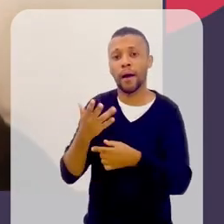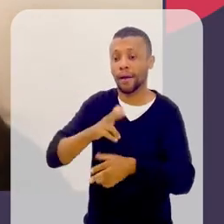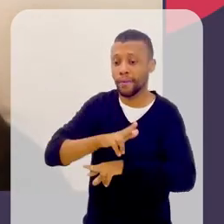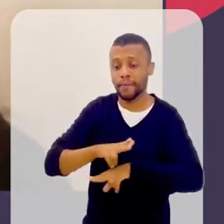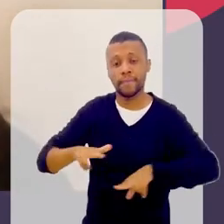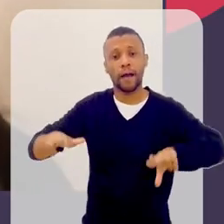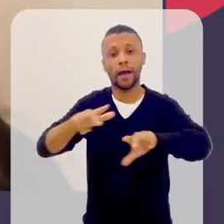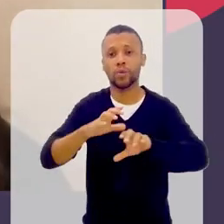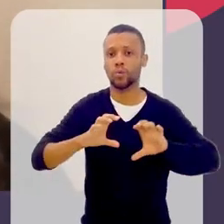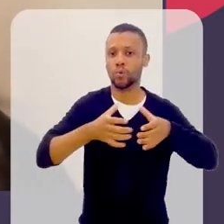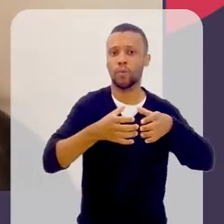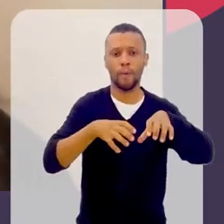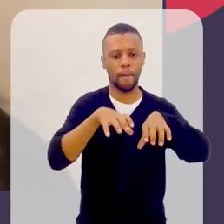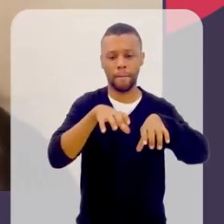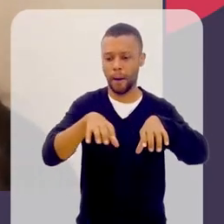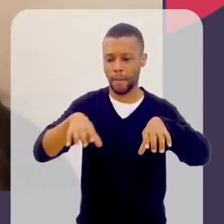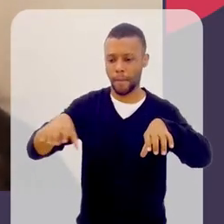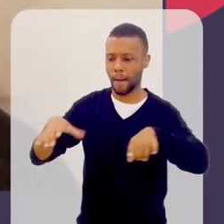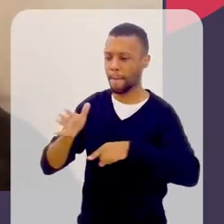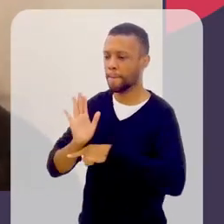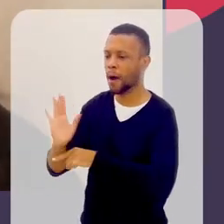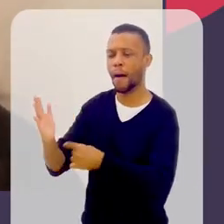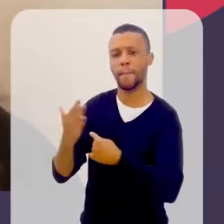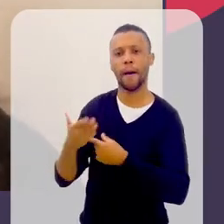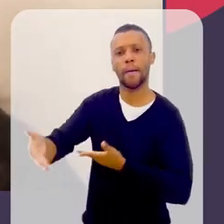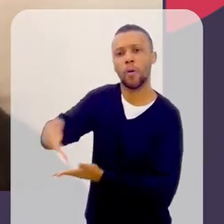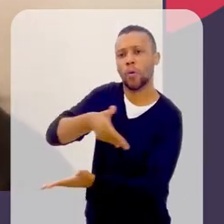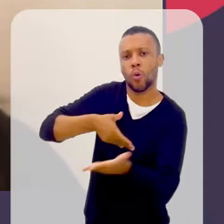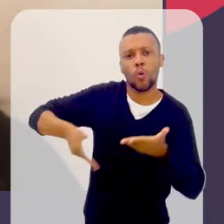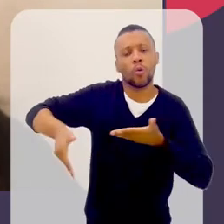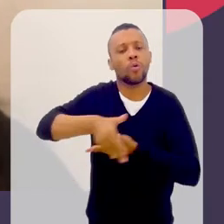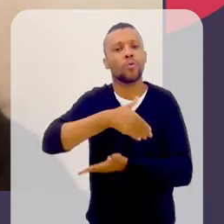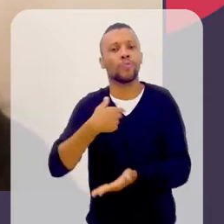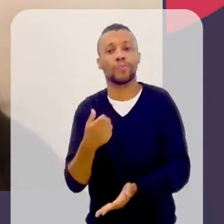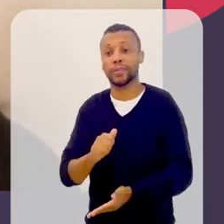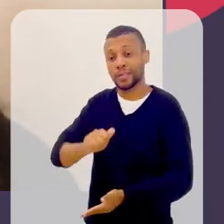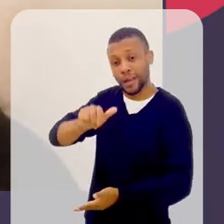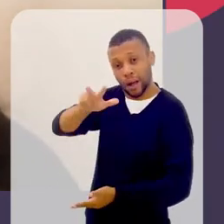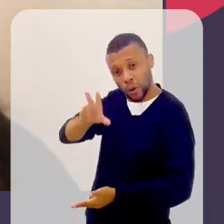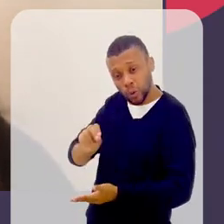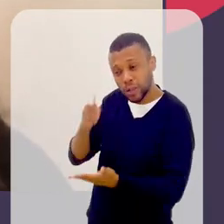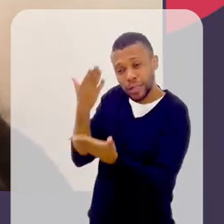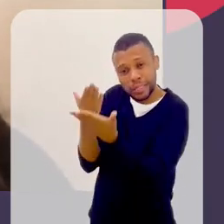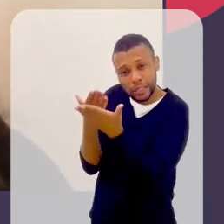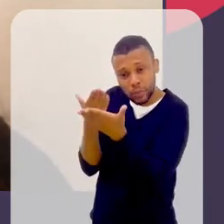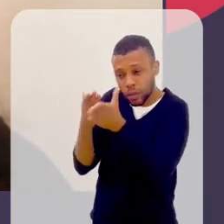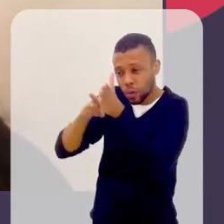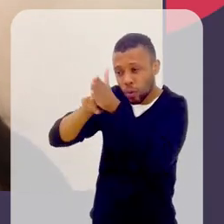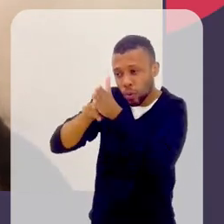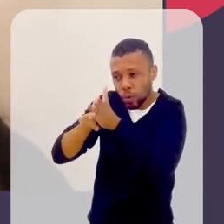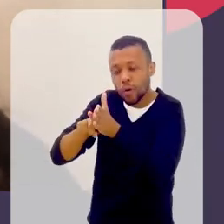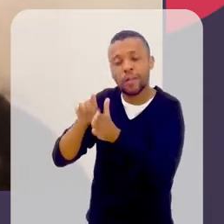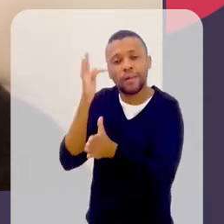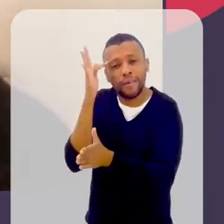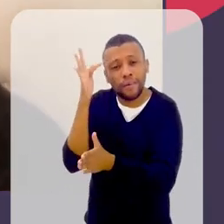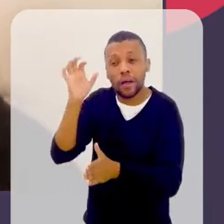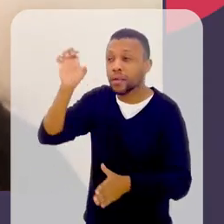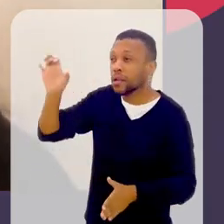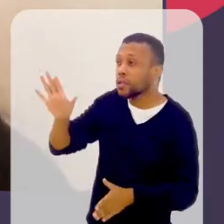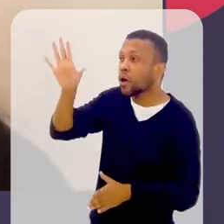colaboração entre grupos, né? Então, apesar de eu e outras alunas estudarem filósofas